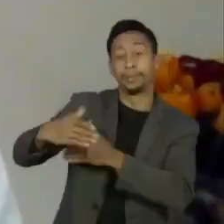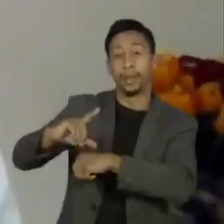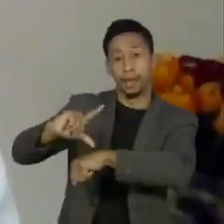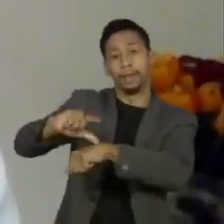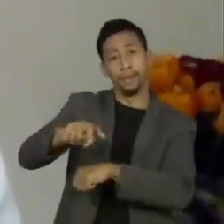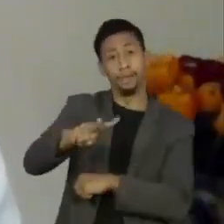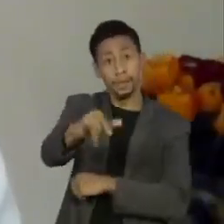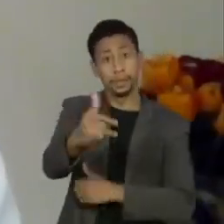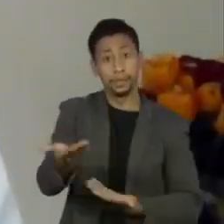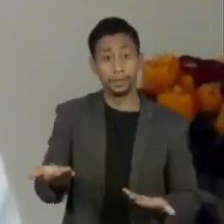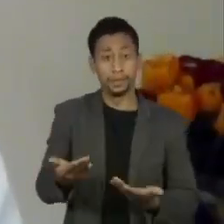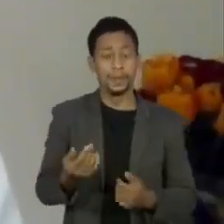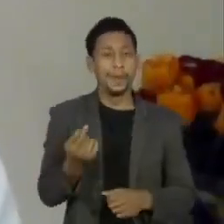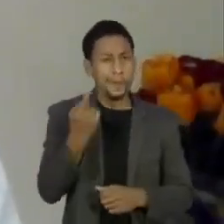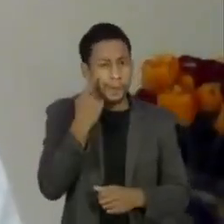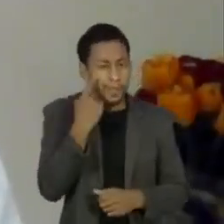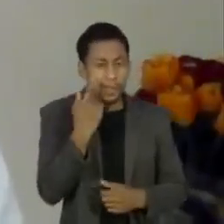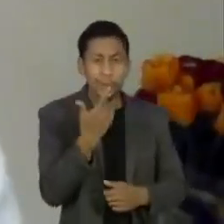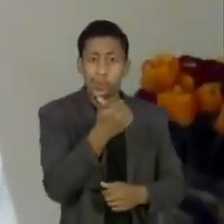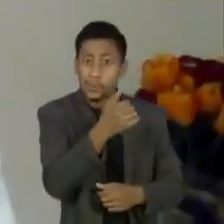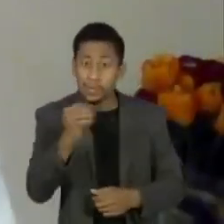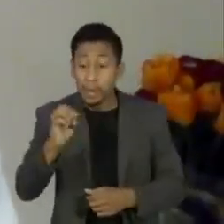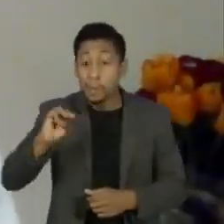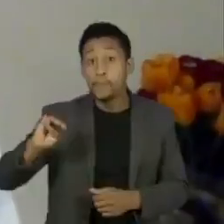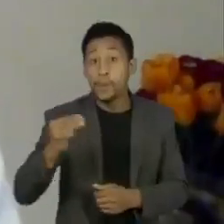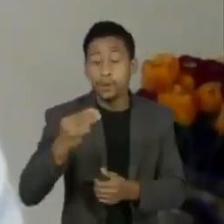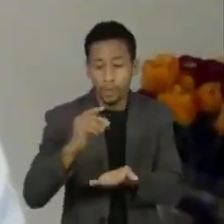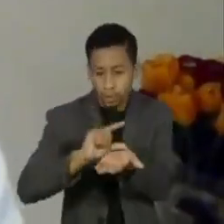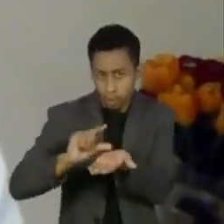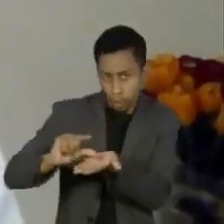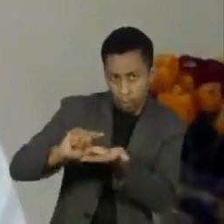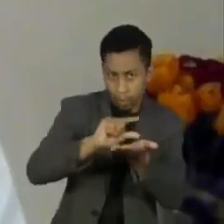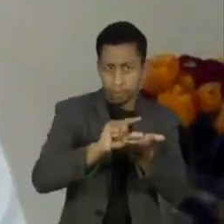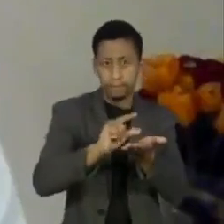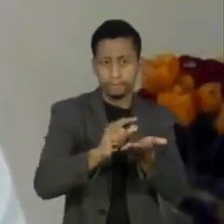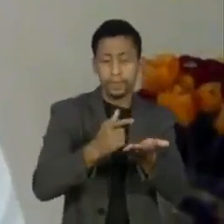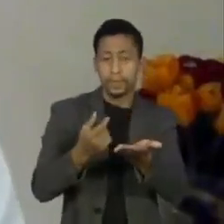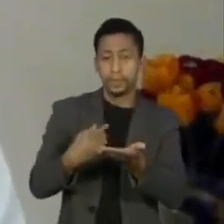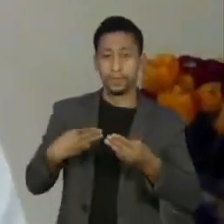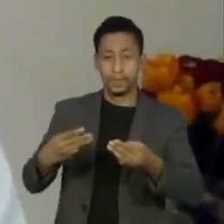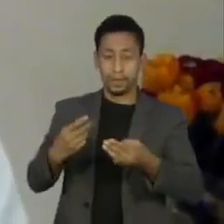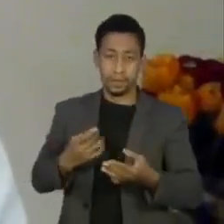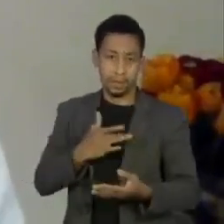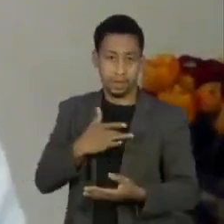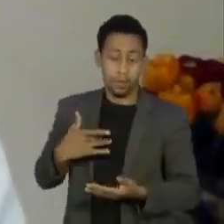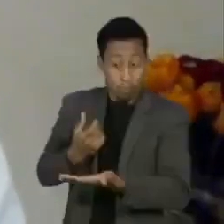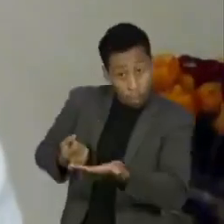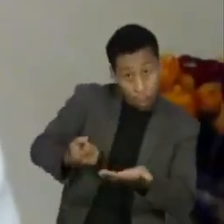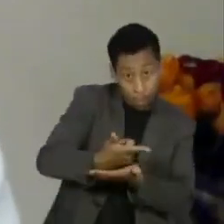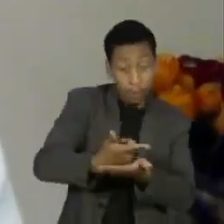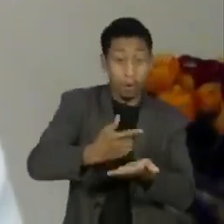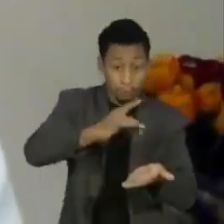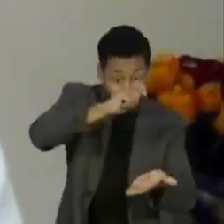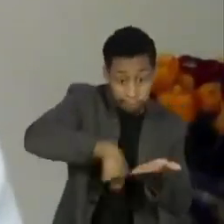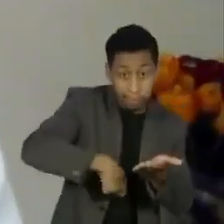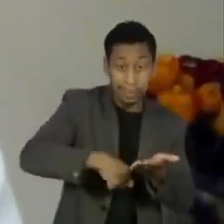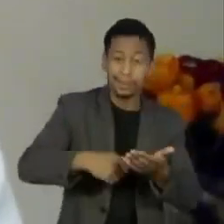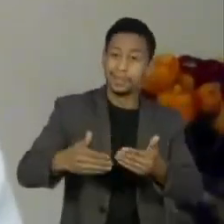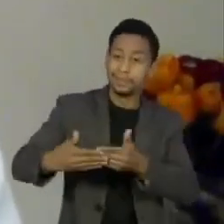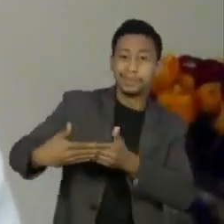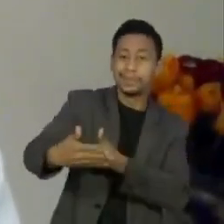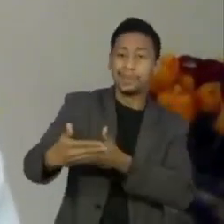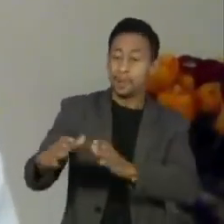nas 100 milhões de doses do contrato total do Butantan, ainda não seria suficiente para vacinar os grupos